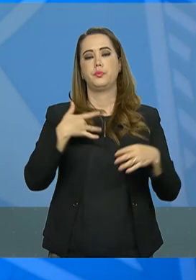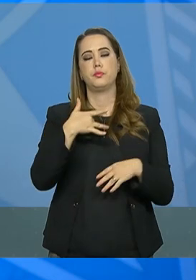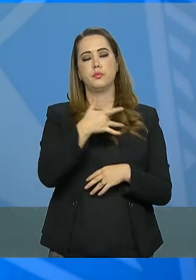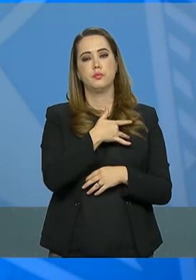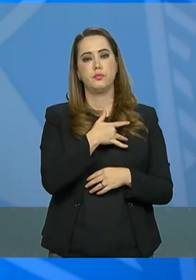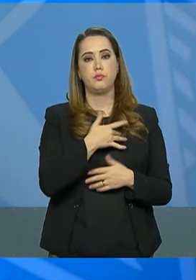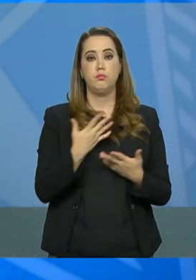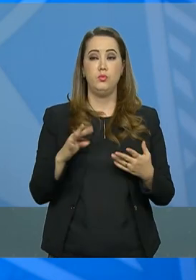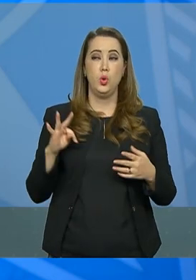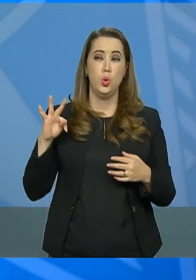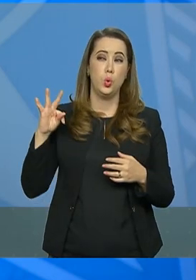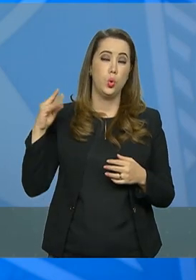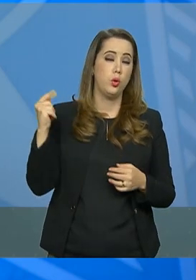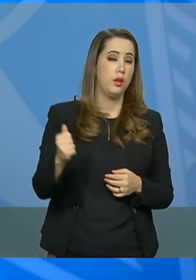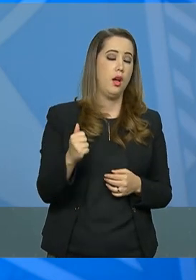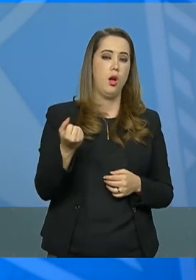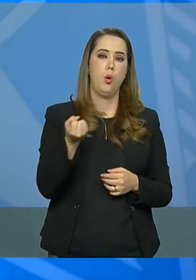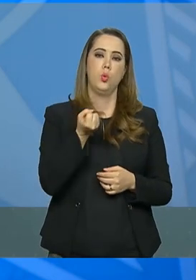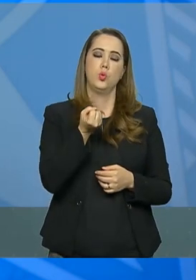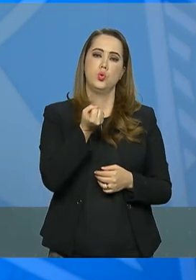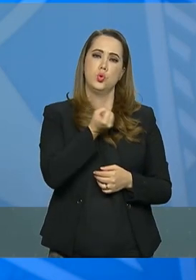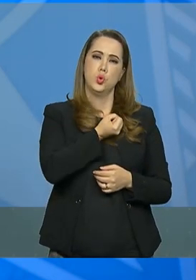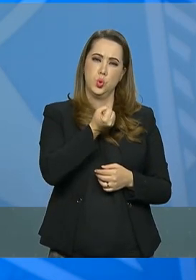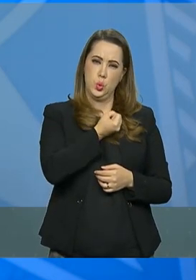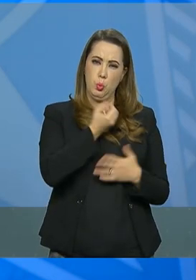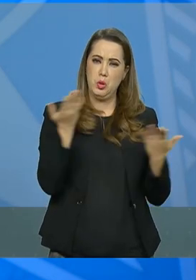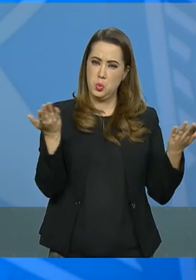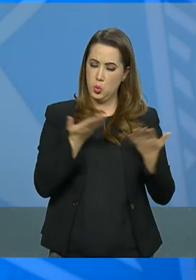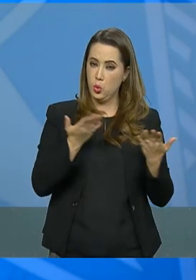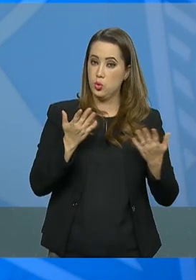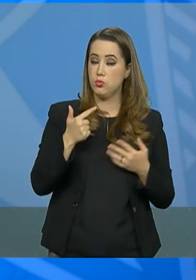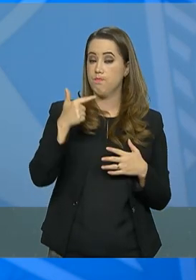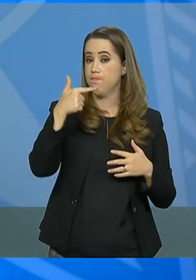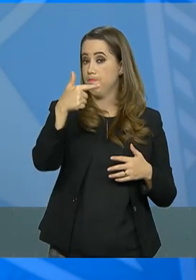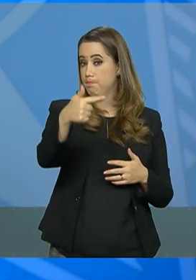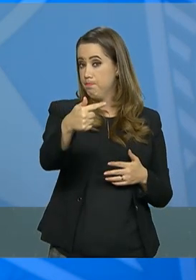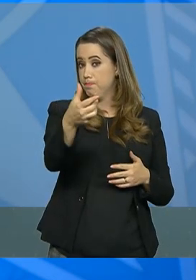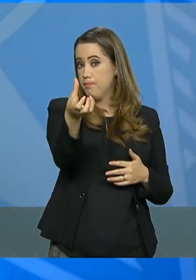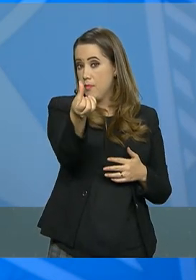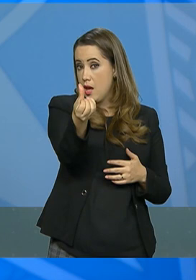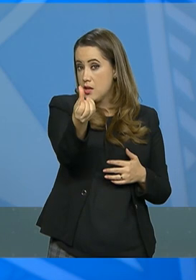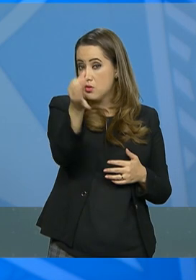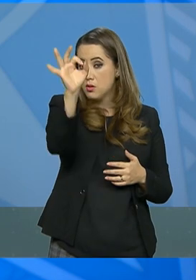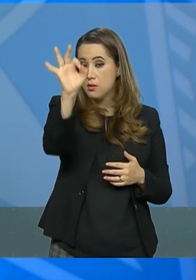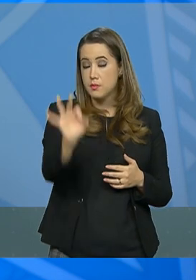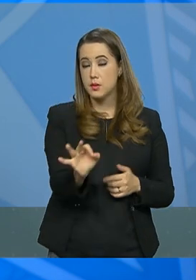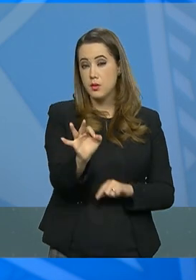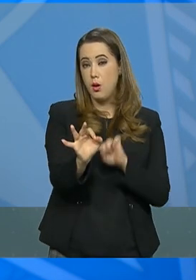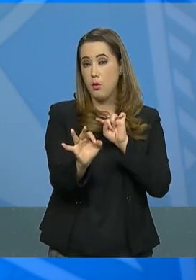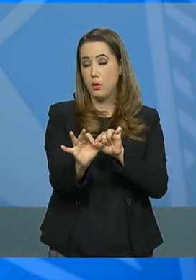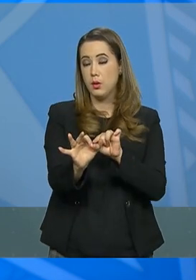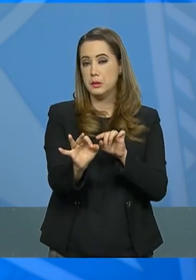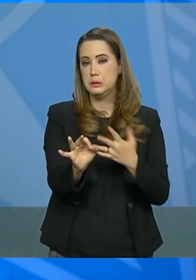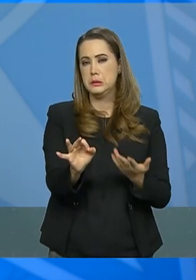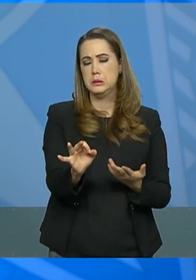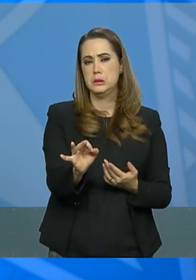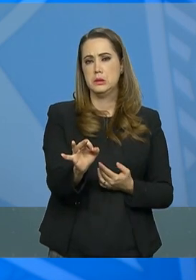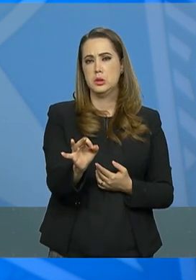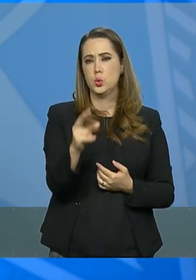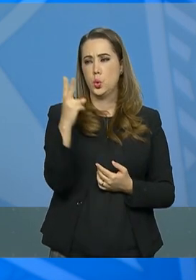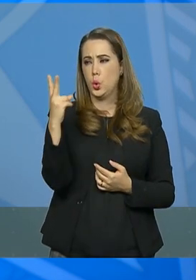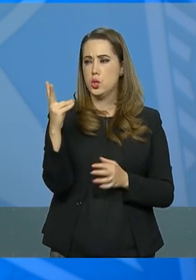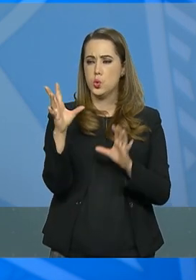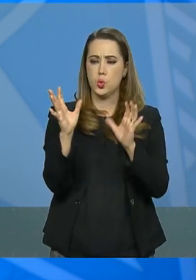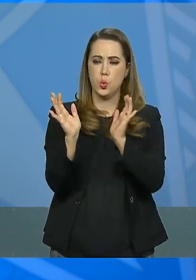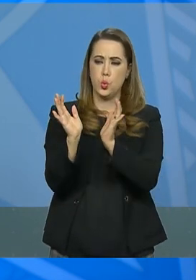a cobertura vacinal atingida é de 76% nestes dois grupos.